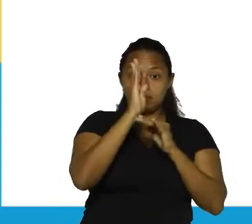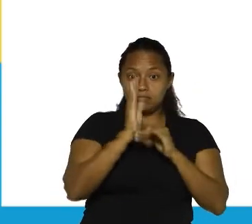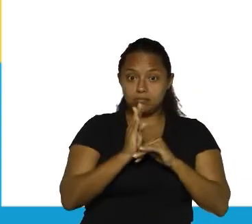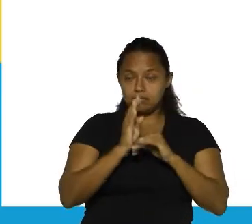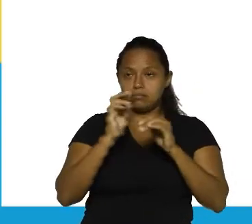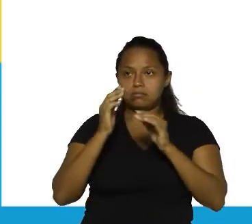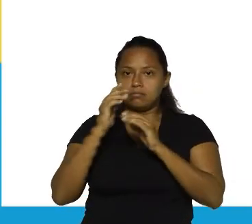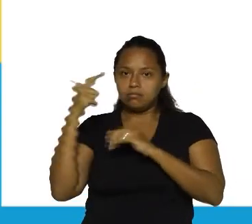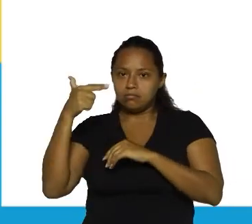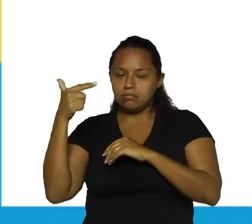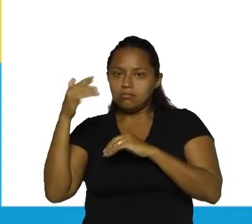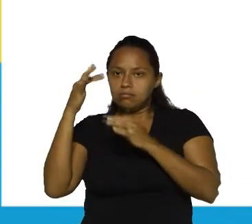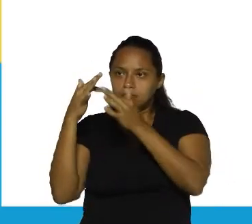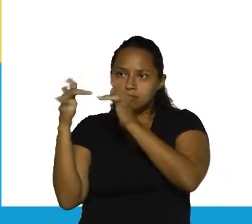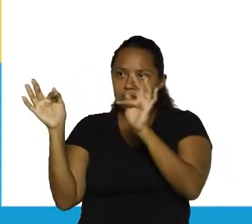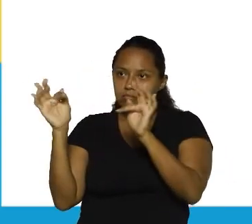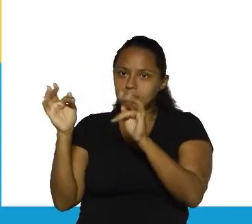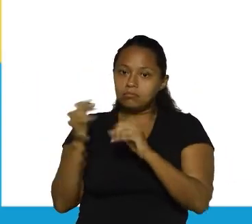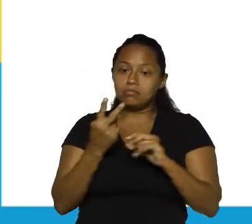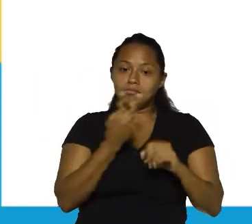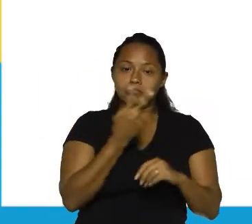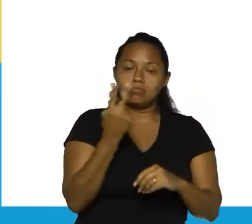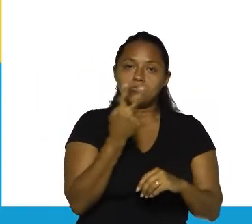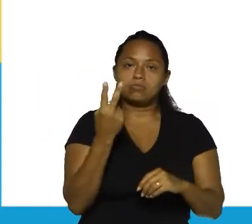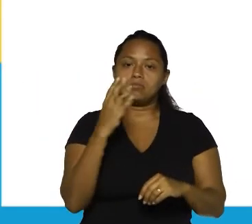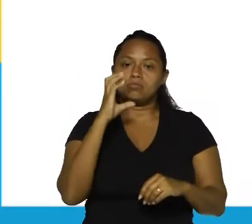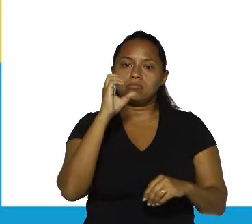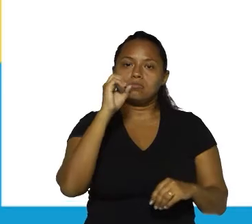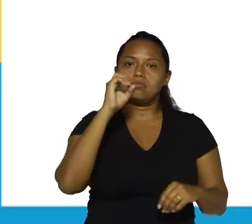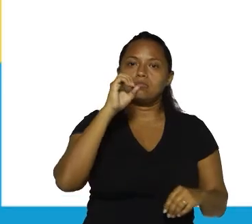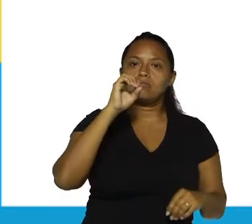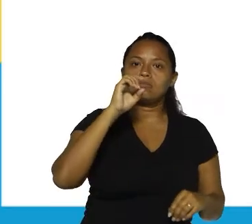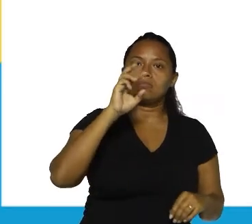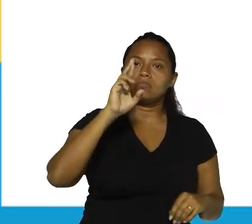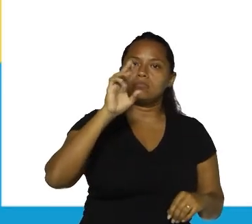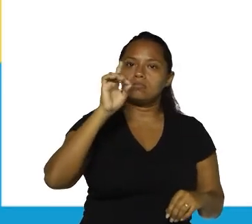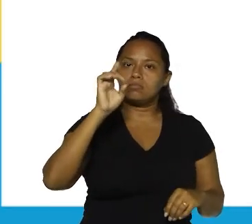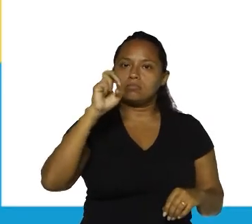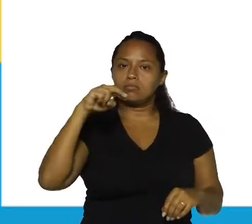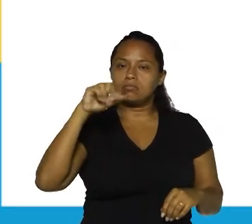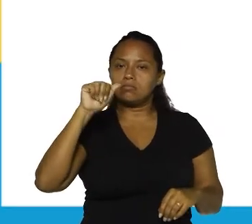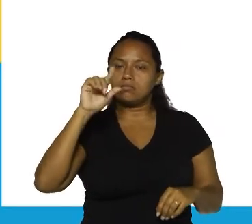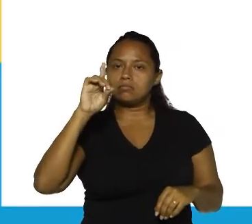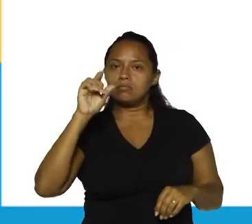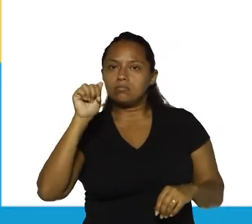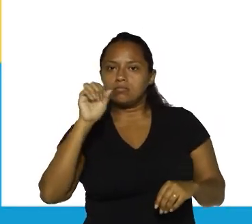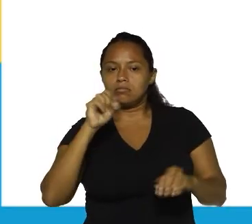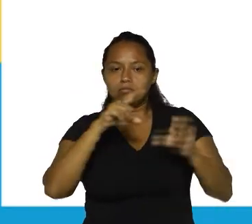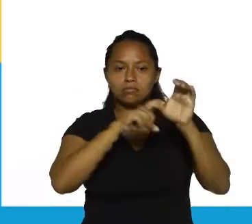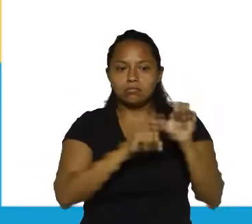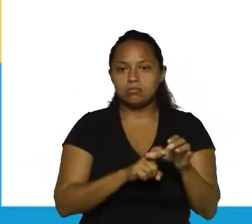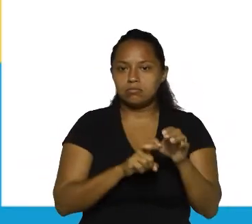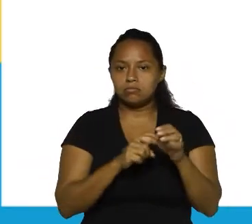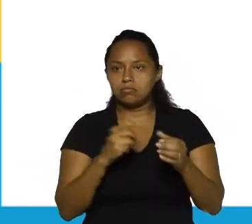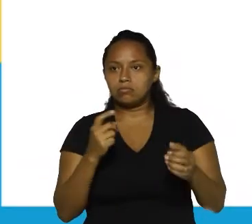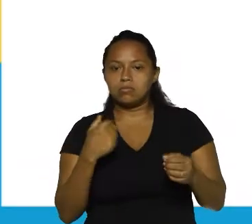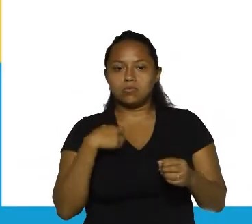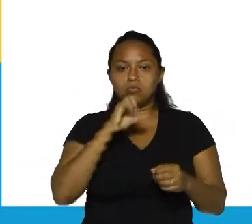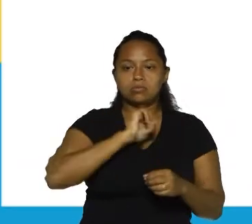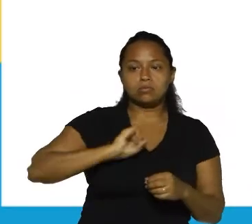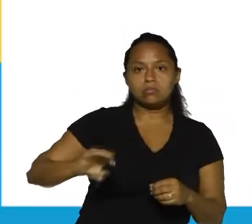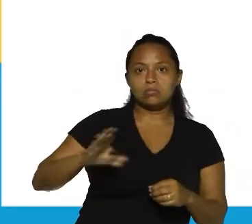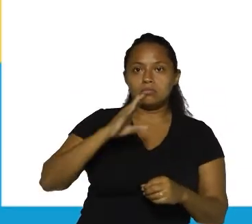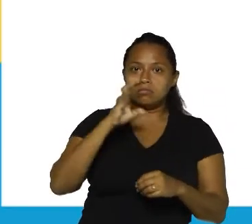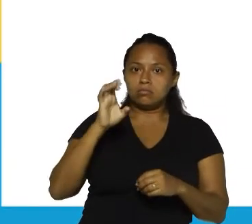segunda. Essas duas são chamadas de coordenadas, porque elas são independentes uma da outra. Eu tenho aqui, eu saí